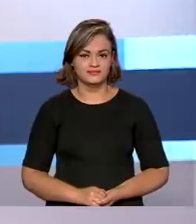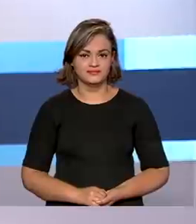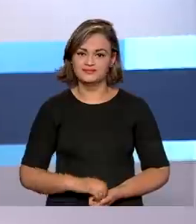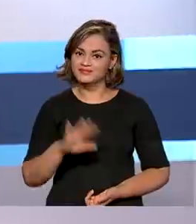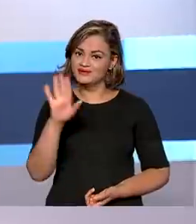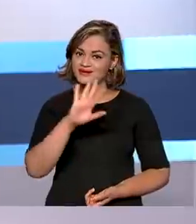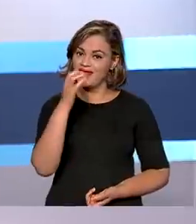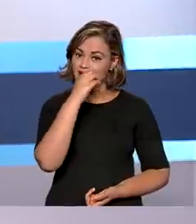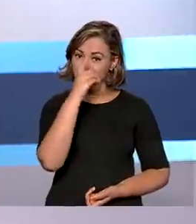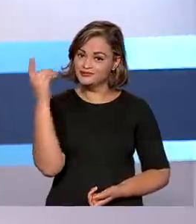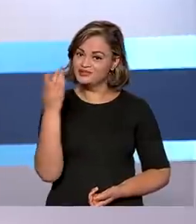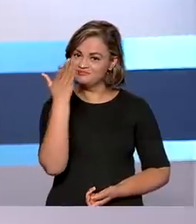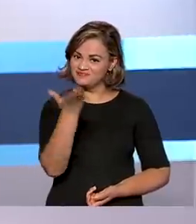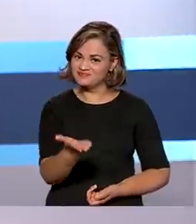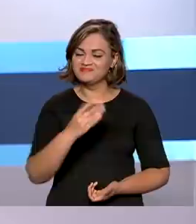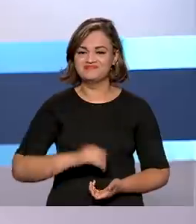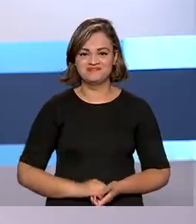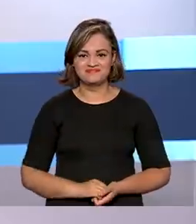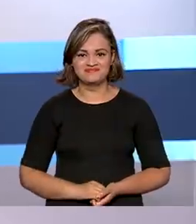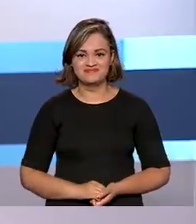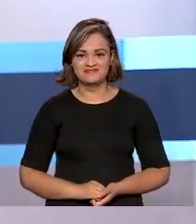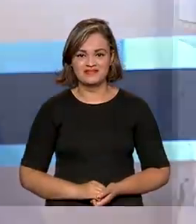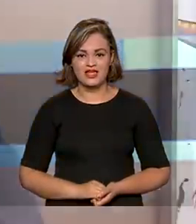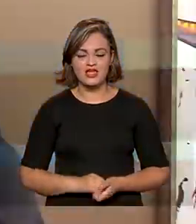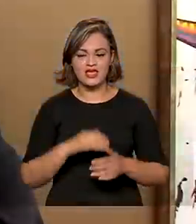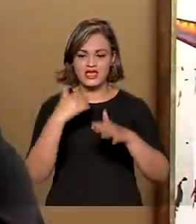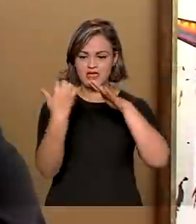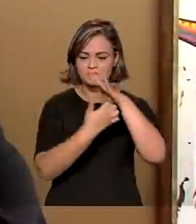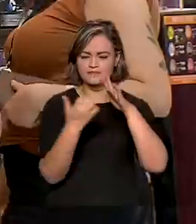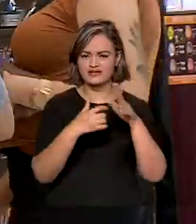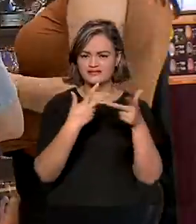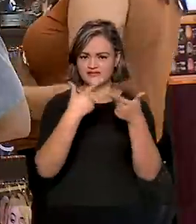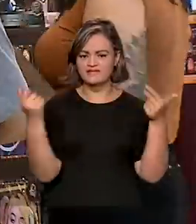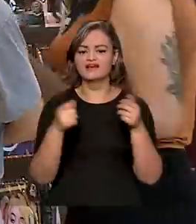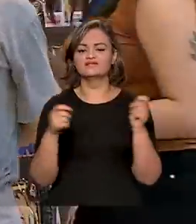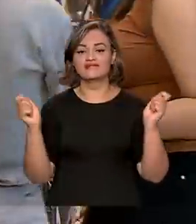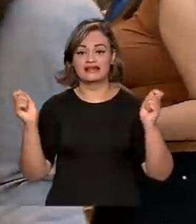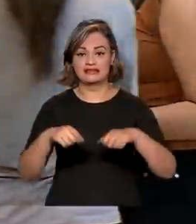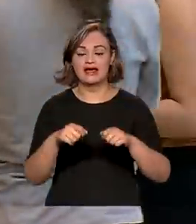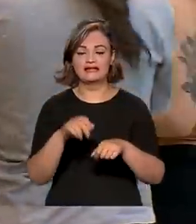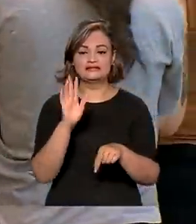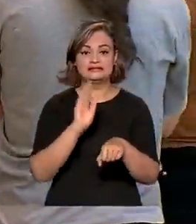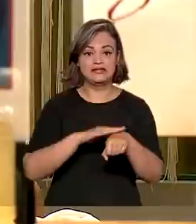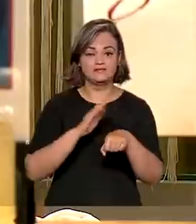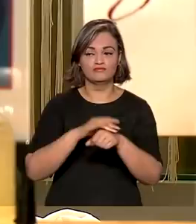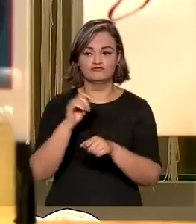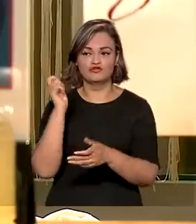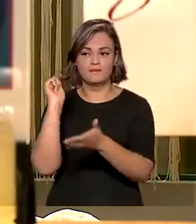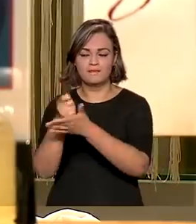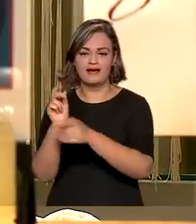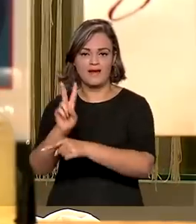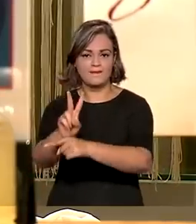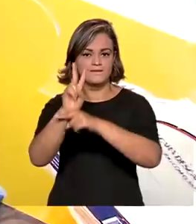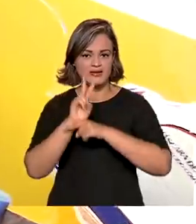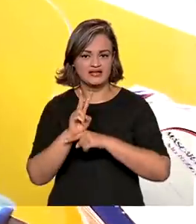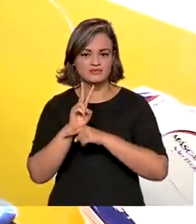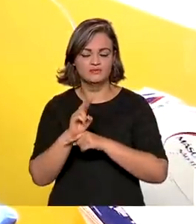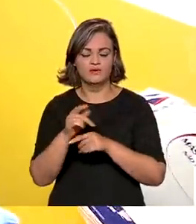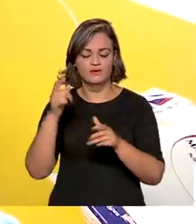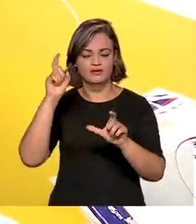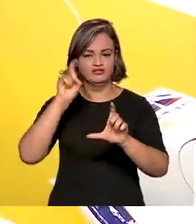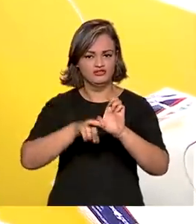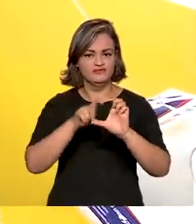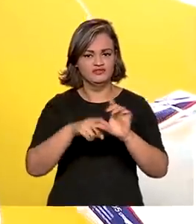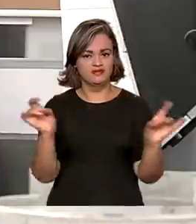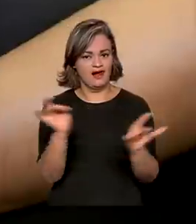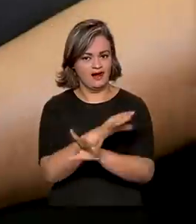Olá, muito bom dia pra você. Micro e pequenas empresas terão mais tempo de pagamento dos financiamentos e para quitar as suas